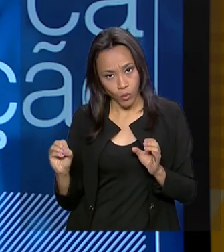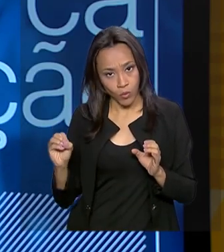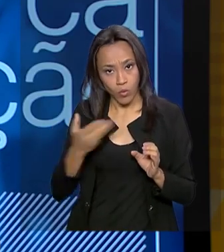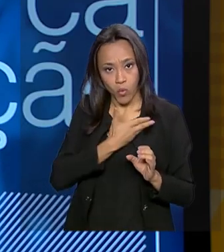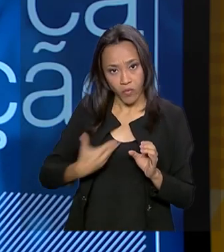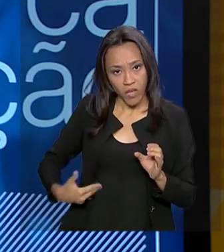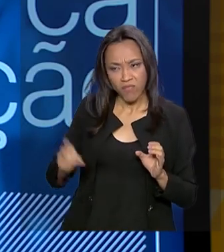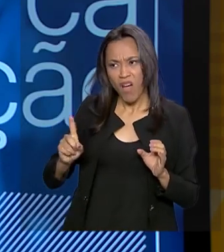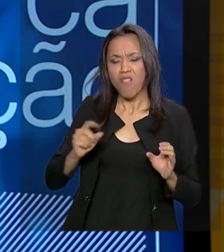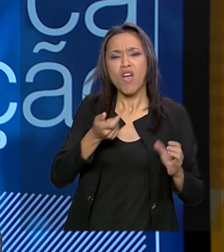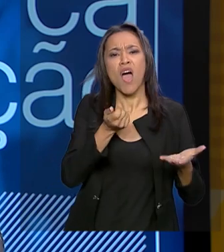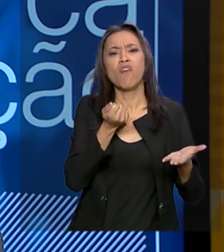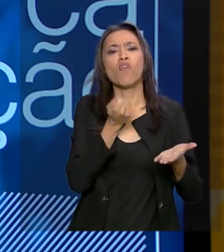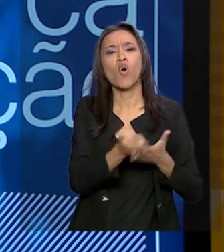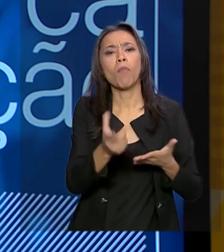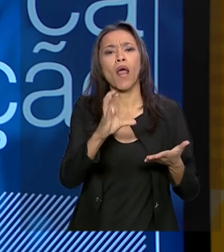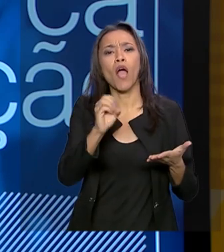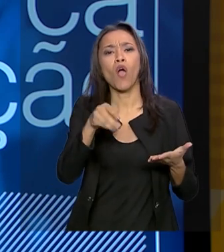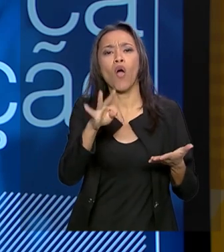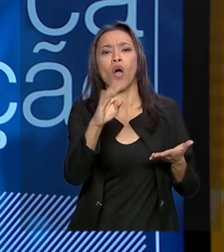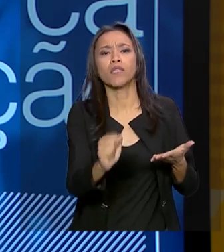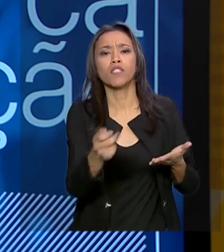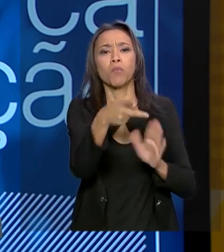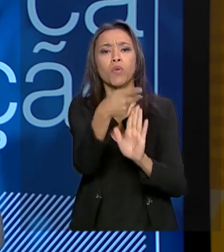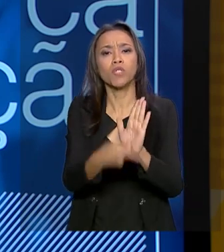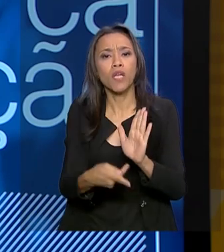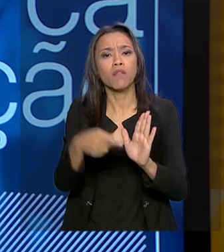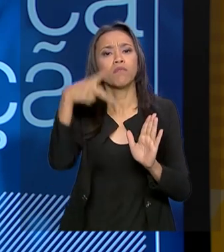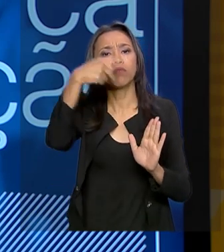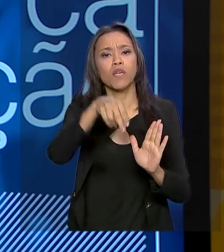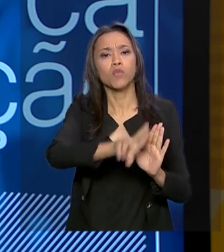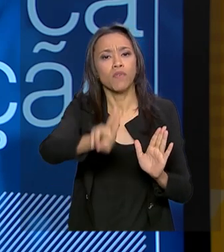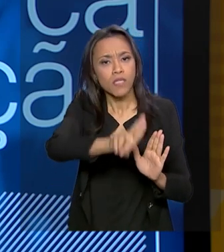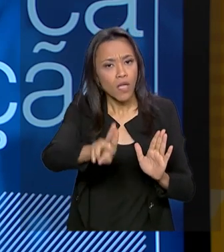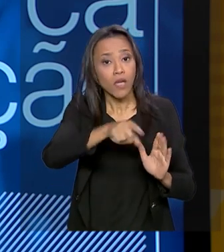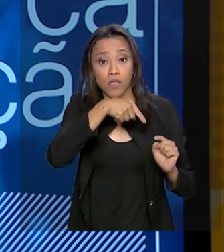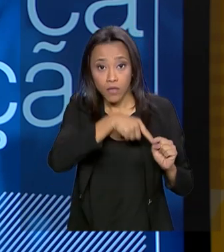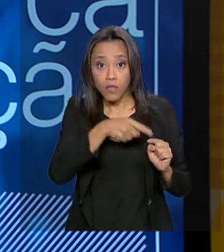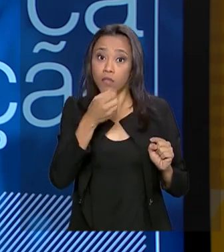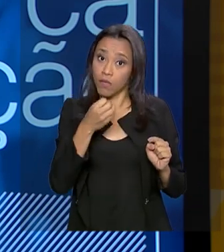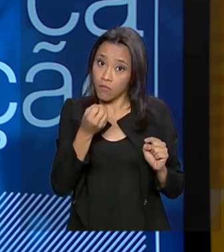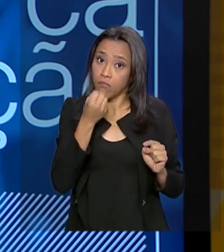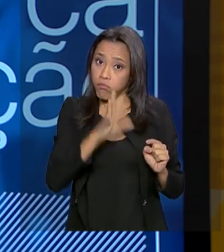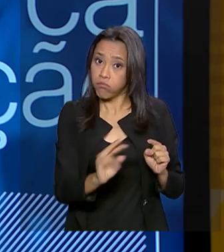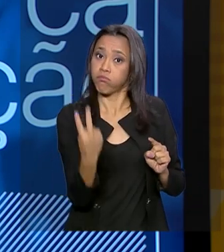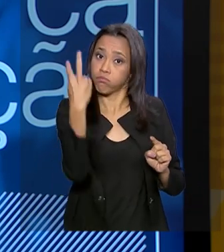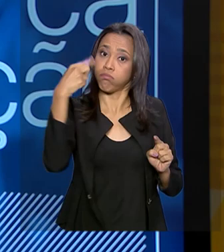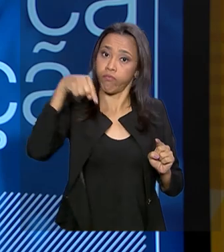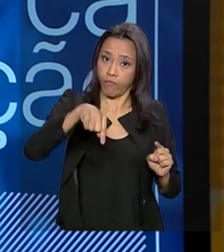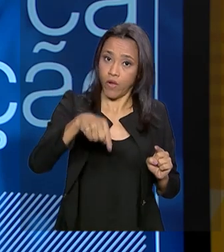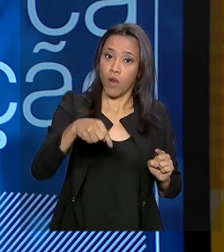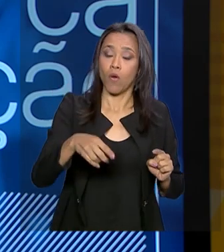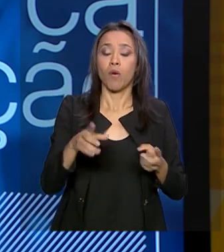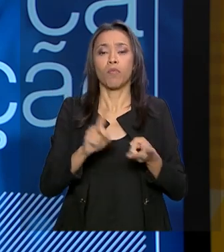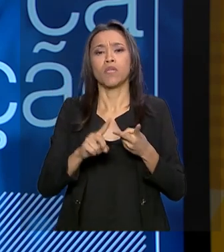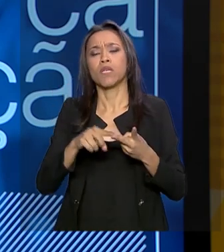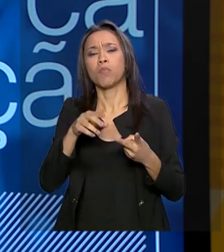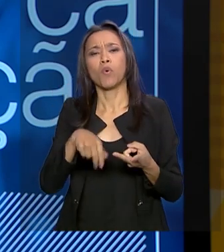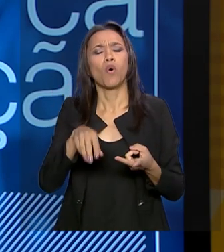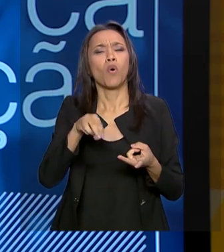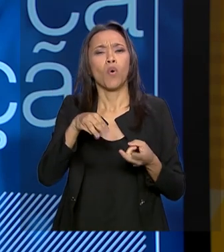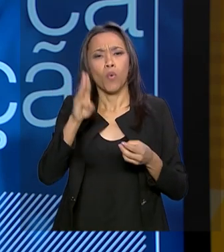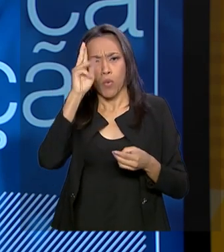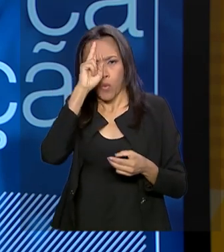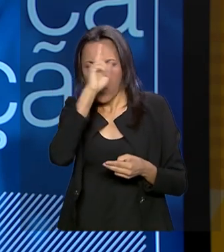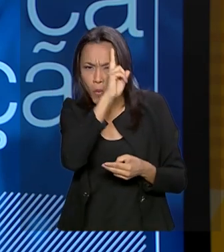cotas de projetos lançados pelas universidades, que terão aí grande valia no mercado. Por exemplo, o Uber, o Airbnb saíram